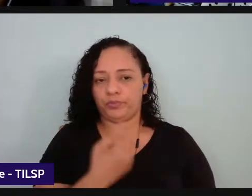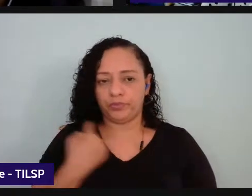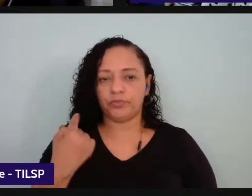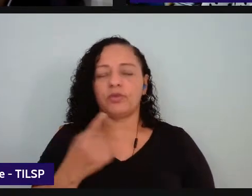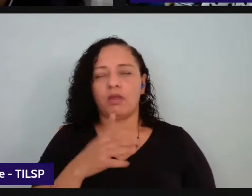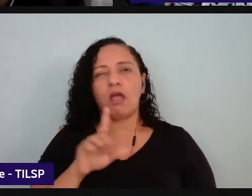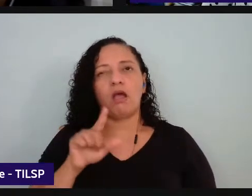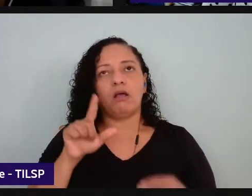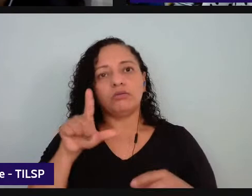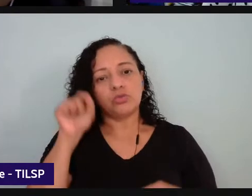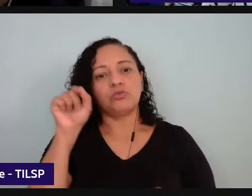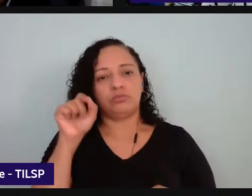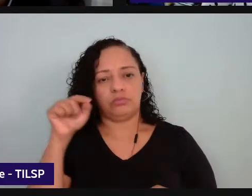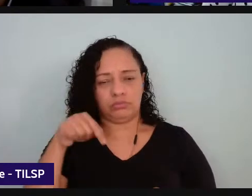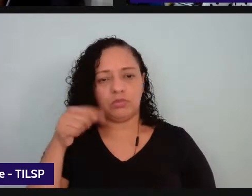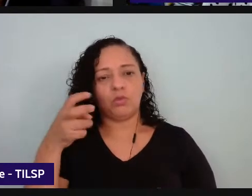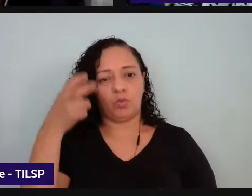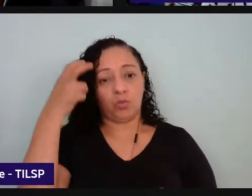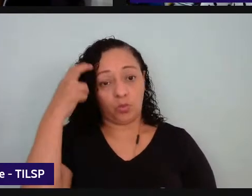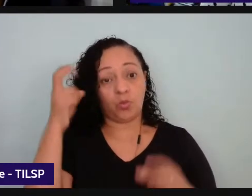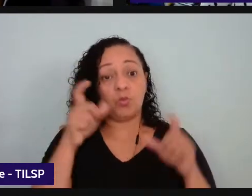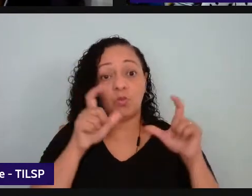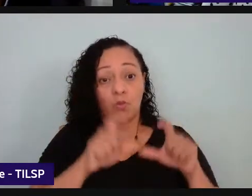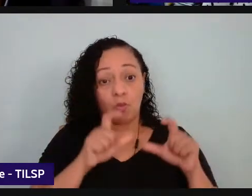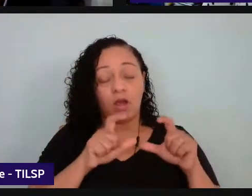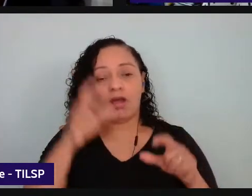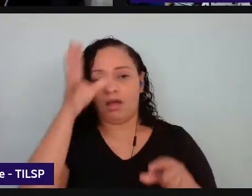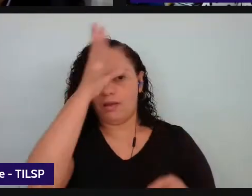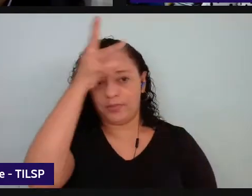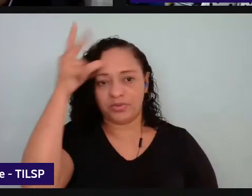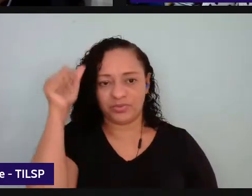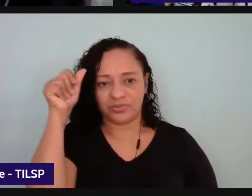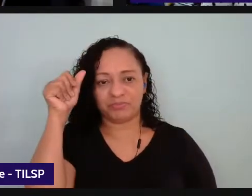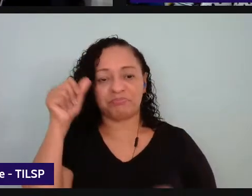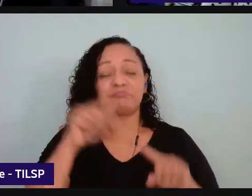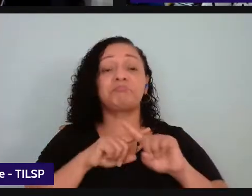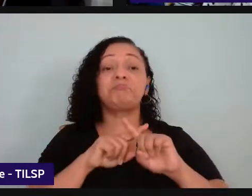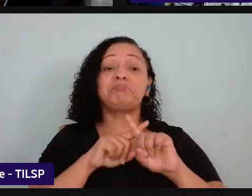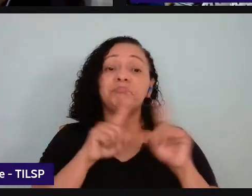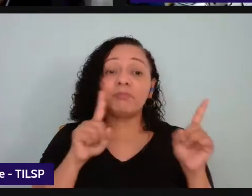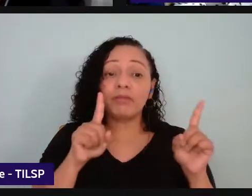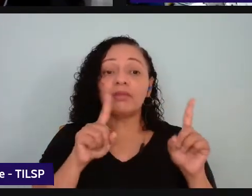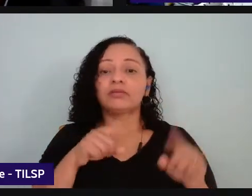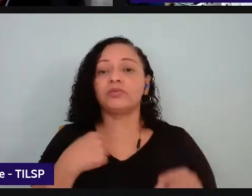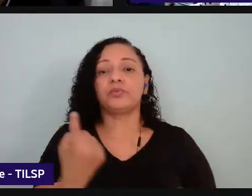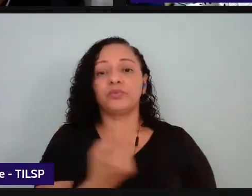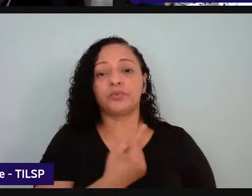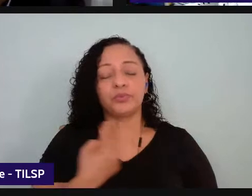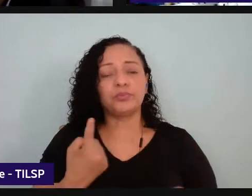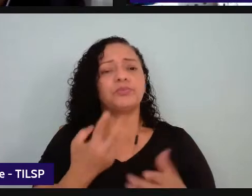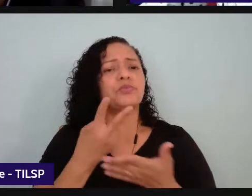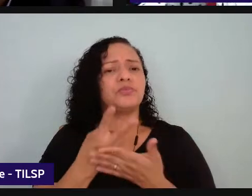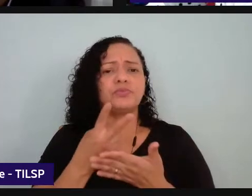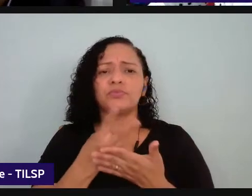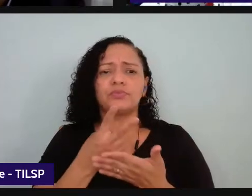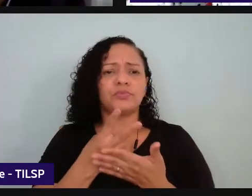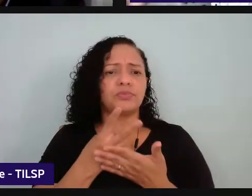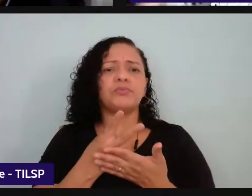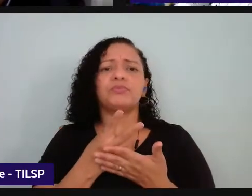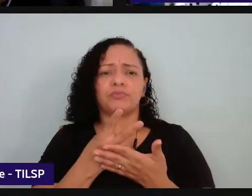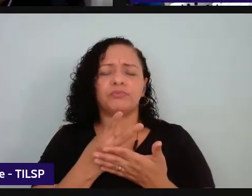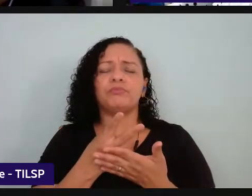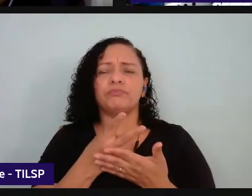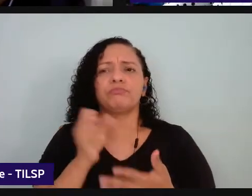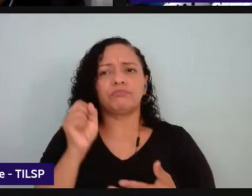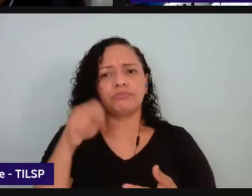pela cultura local pela nossa cultura amazonense mas a gente sem dúvida atende